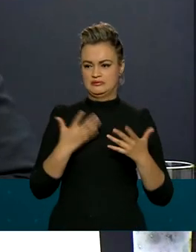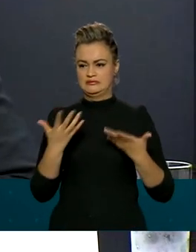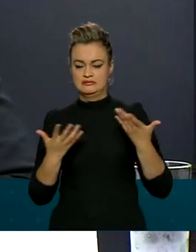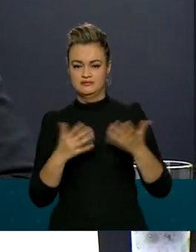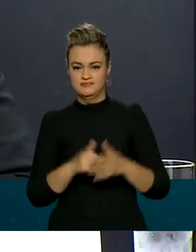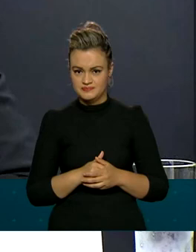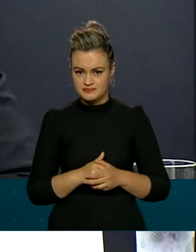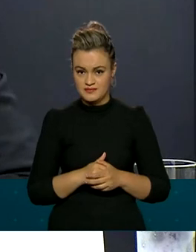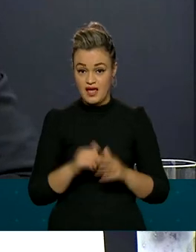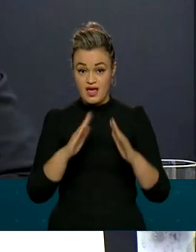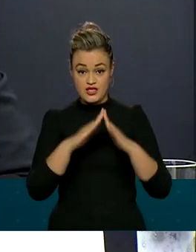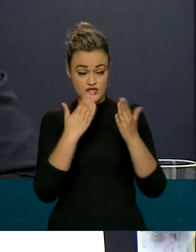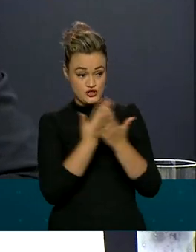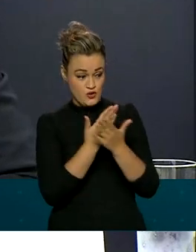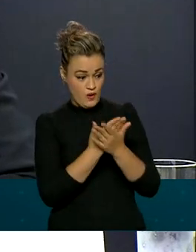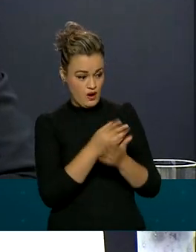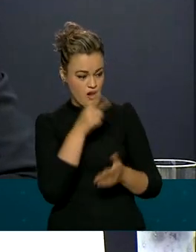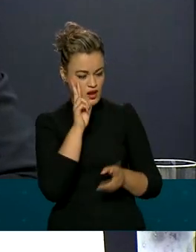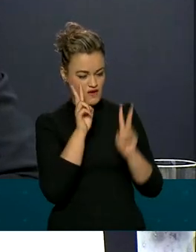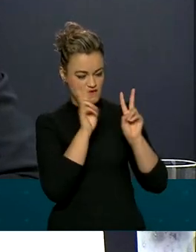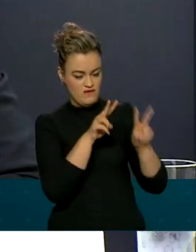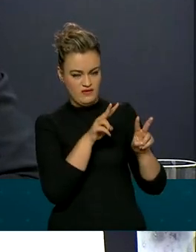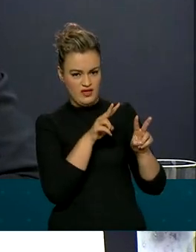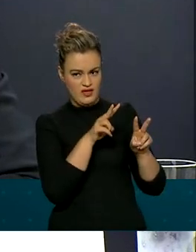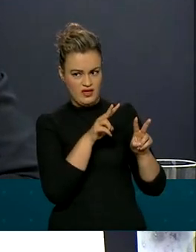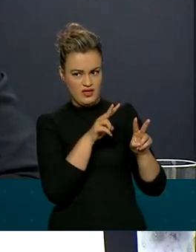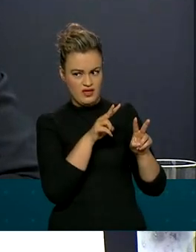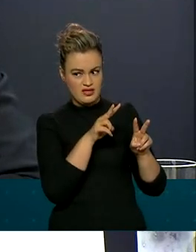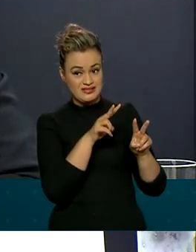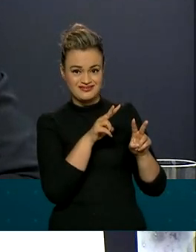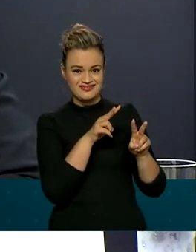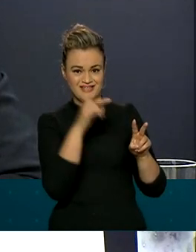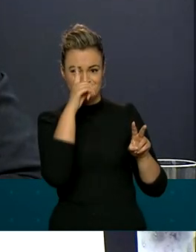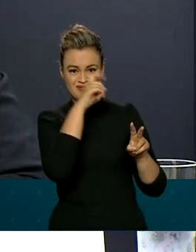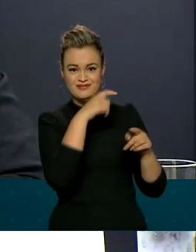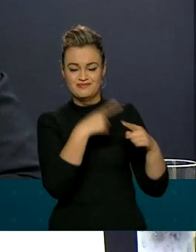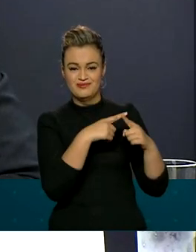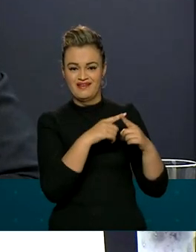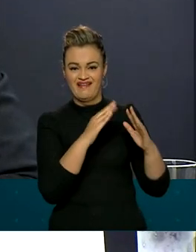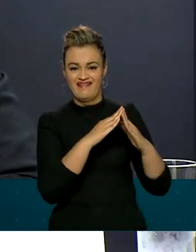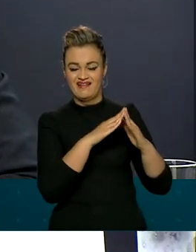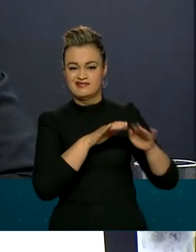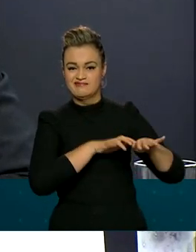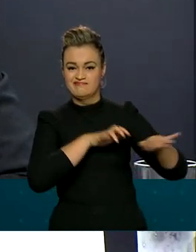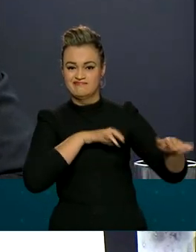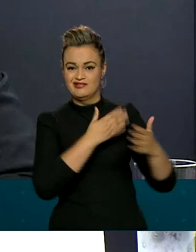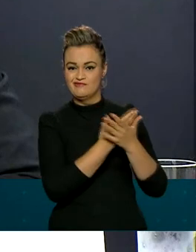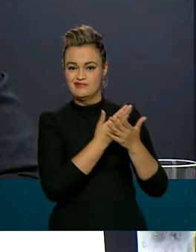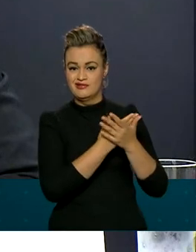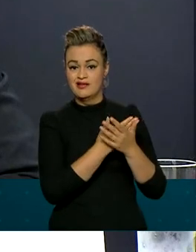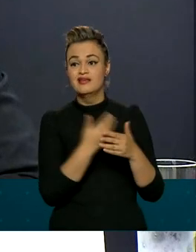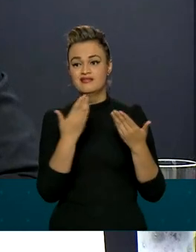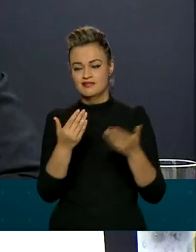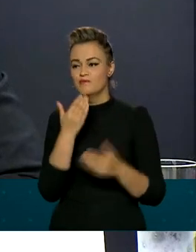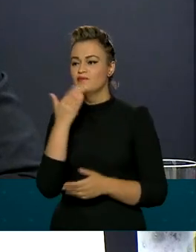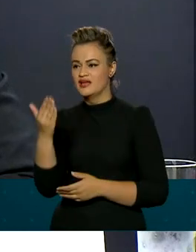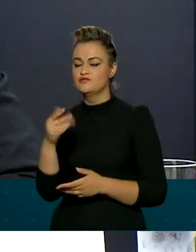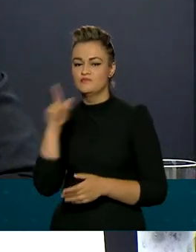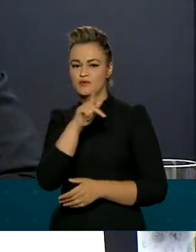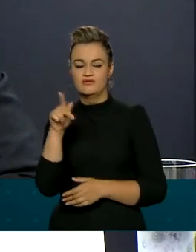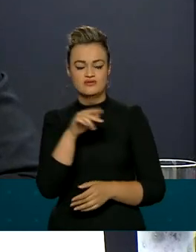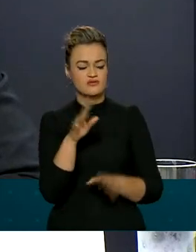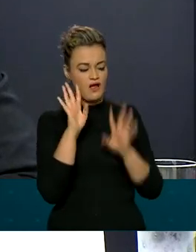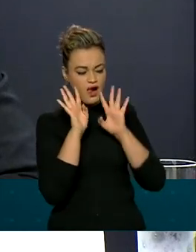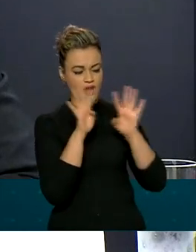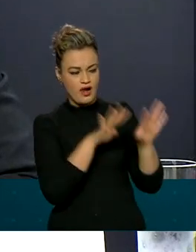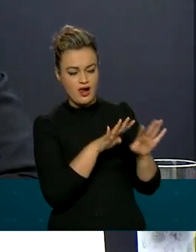pode ser a primeira barreira contra esse tipo de violência. Então a gente pede que os professores fiquem